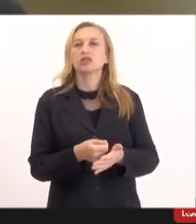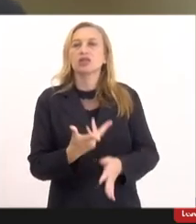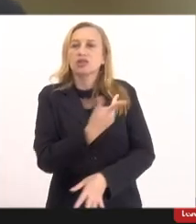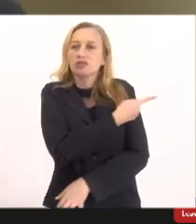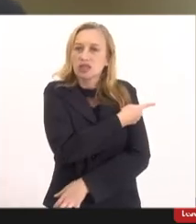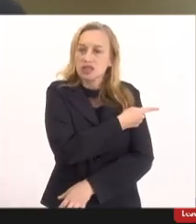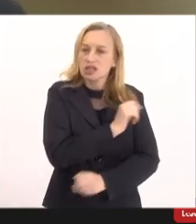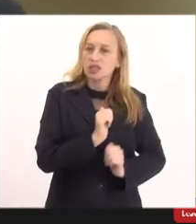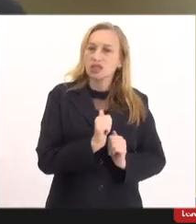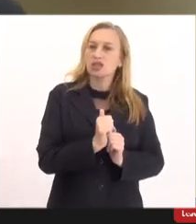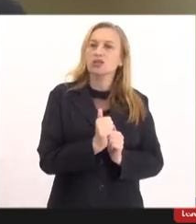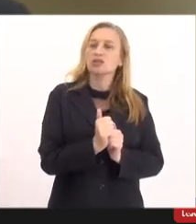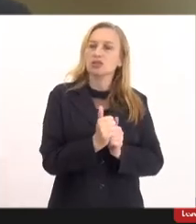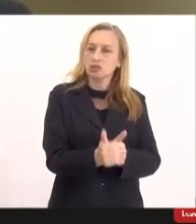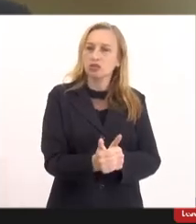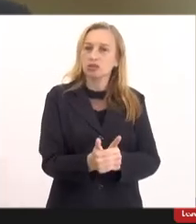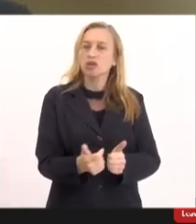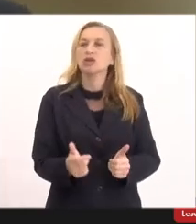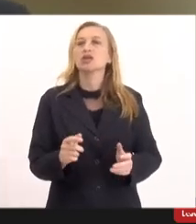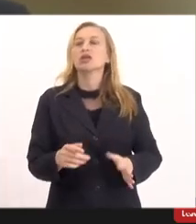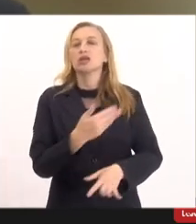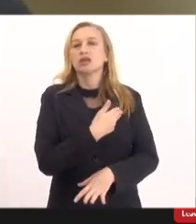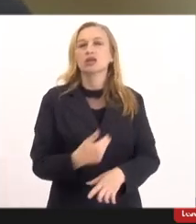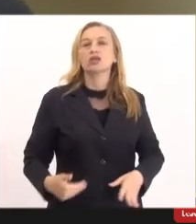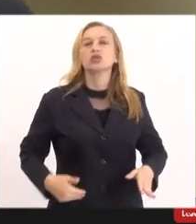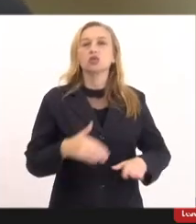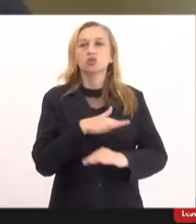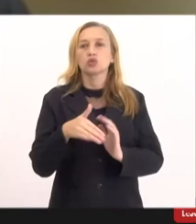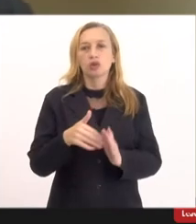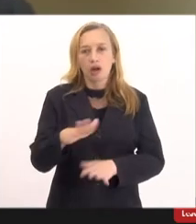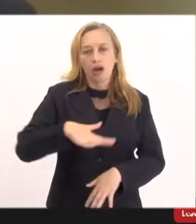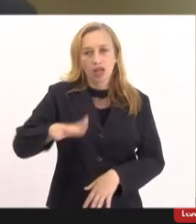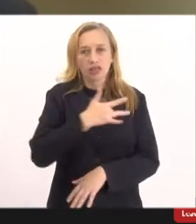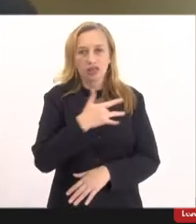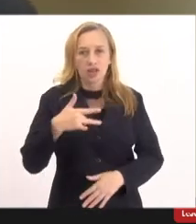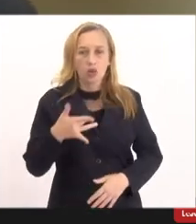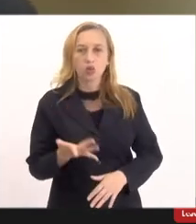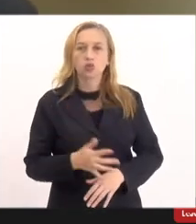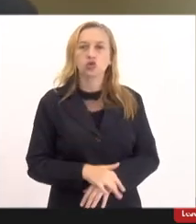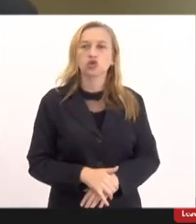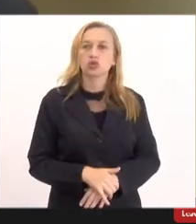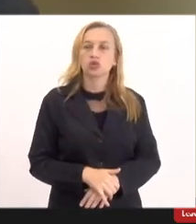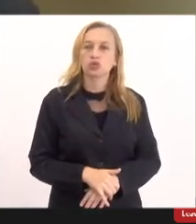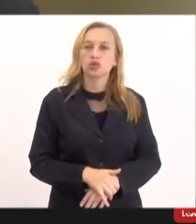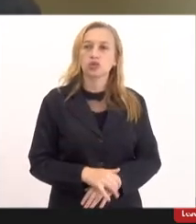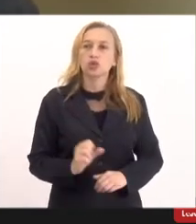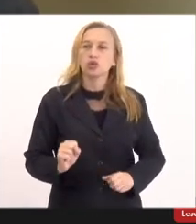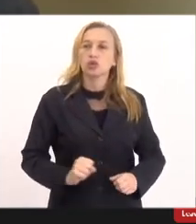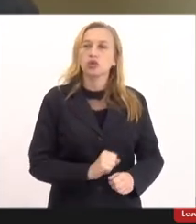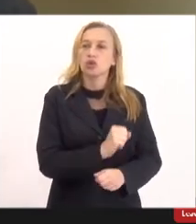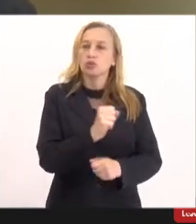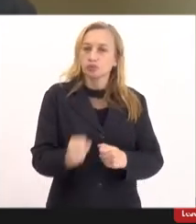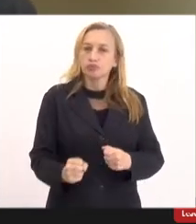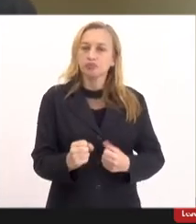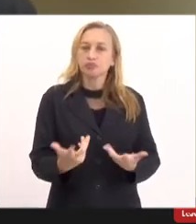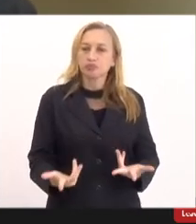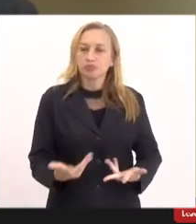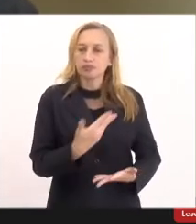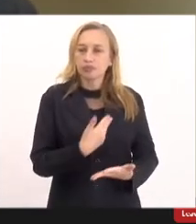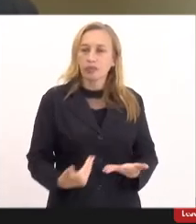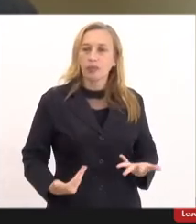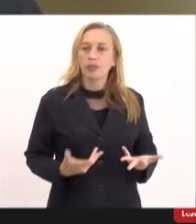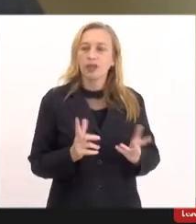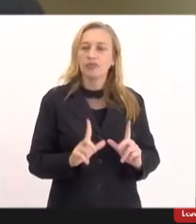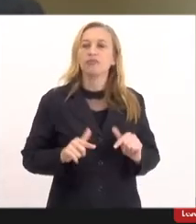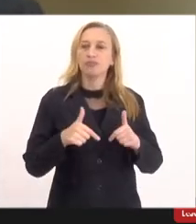quando são recomendadas pelas autoridades sanitárias o poder público tem um dever muitas vezes de